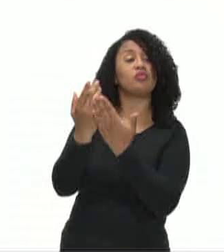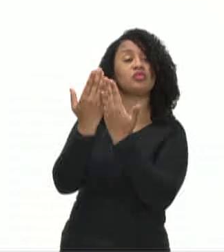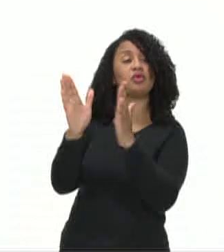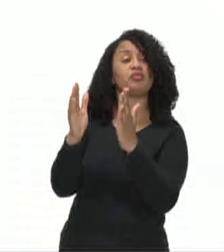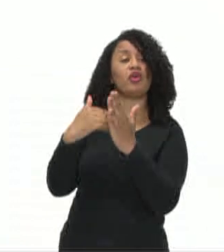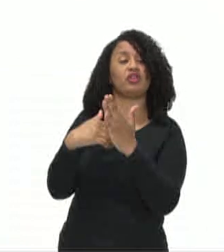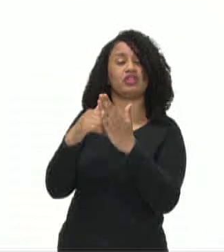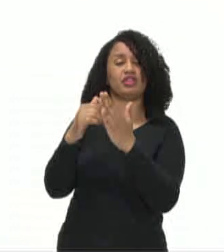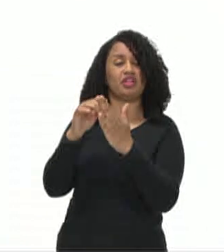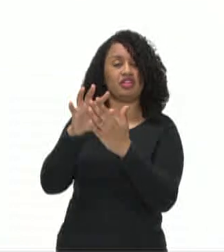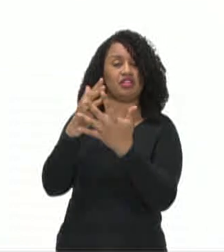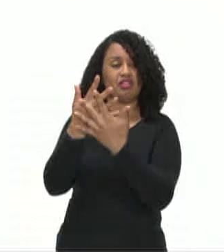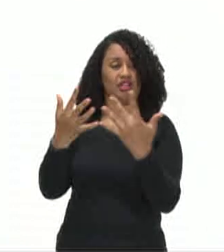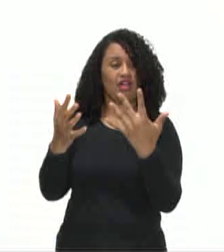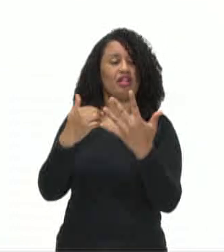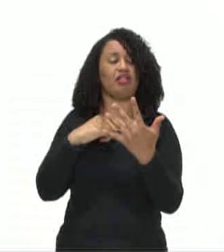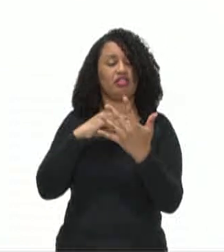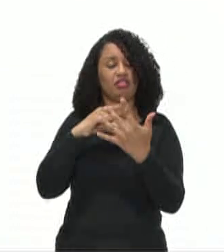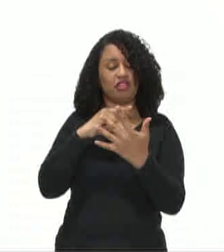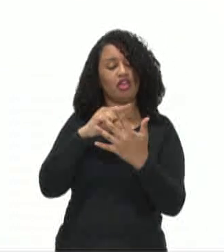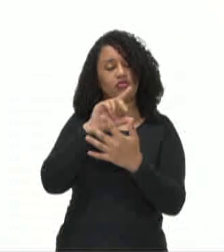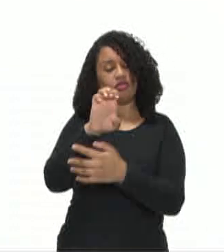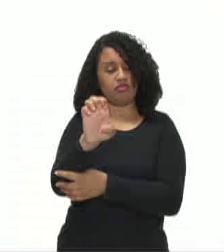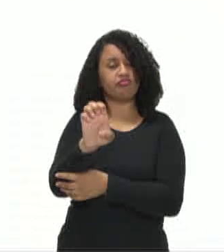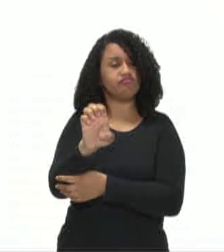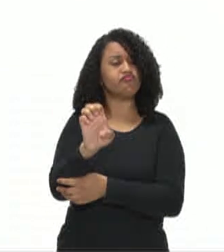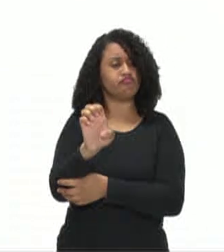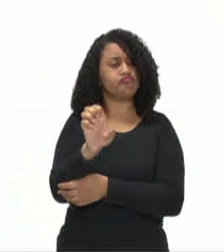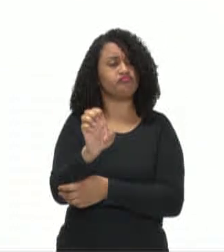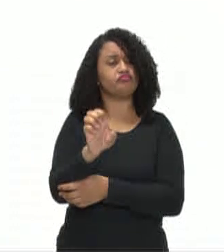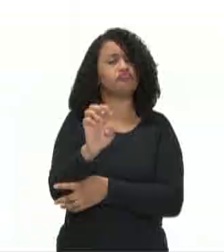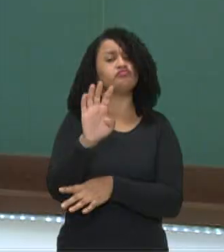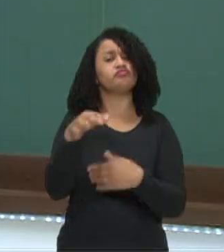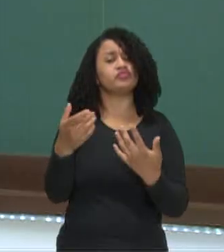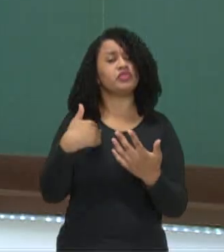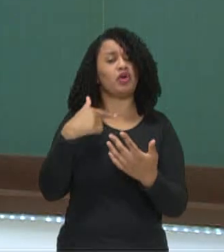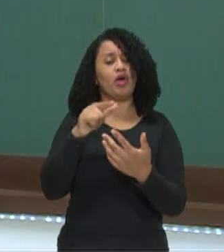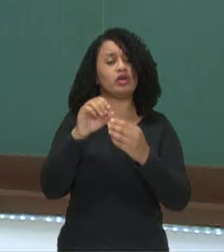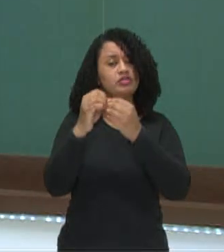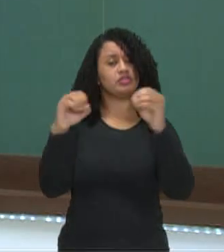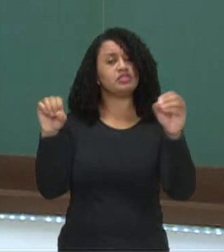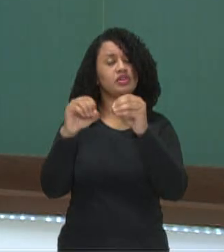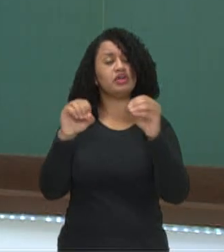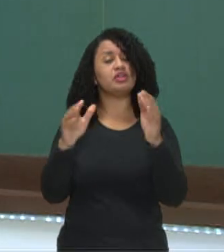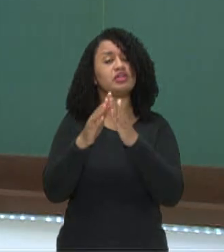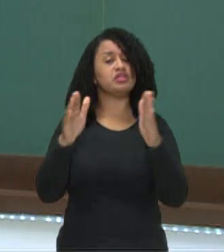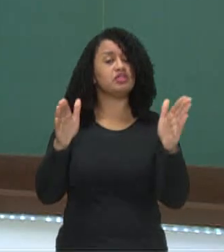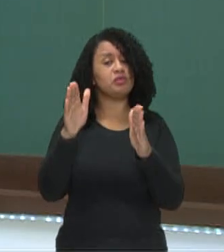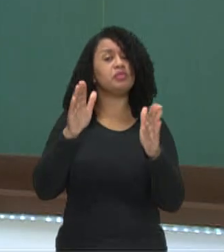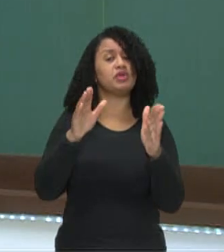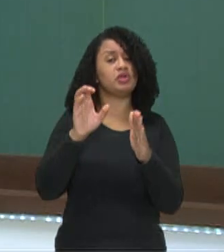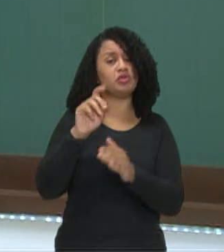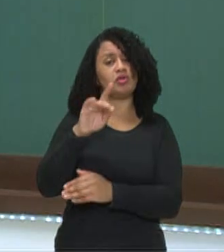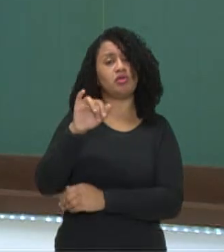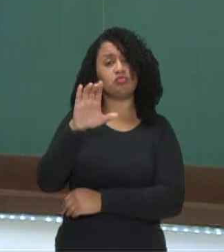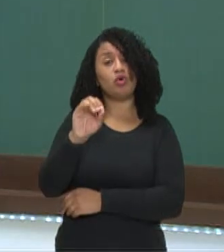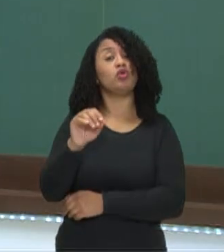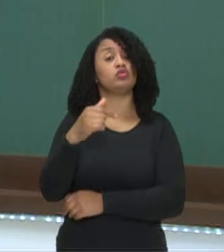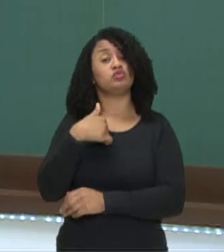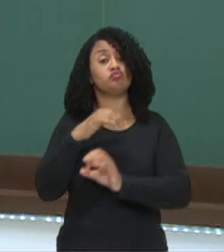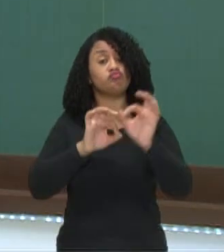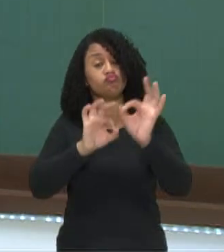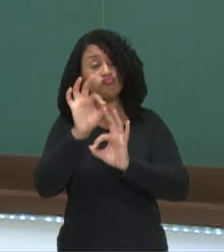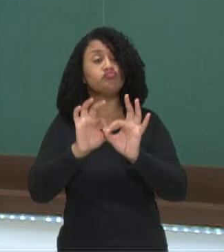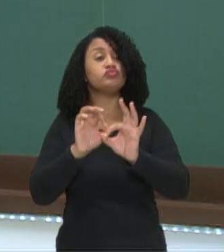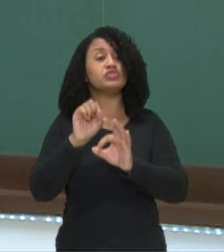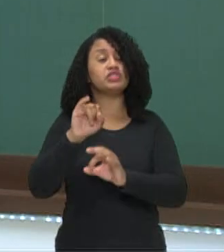a conjunção E, uma conjunção aditiva. Então, esta oração, deste período composto, é coordenada sintética.